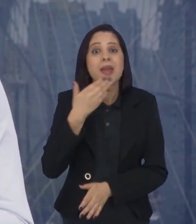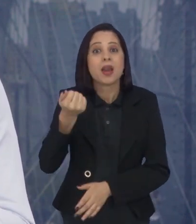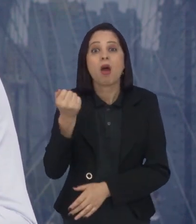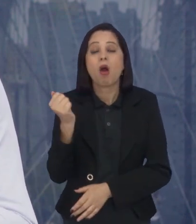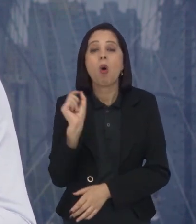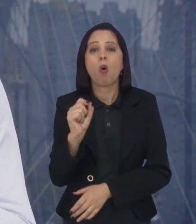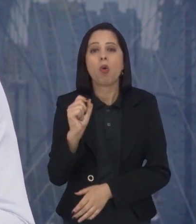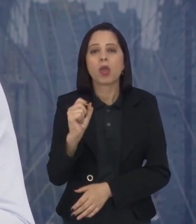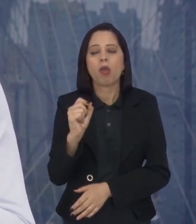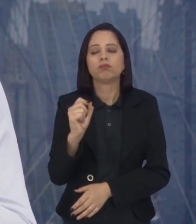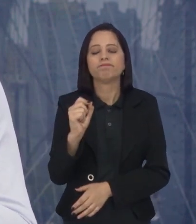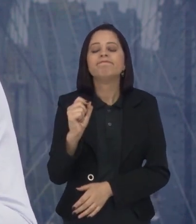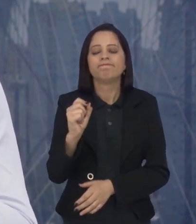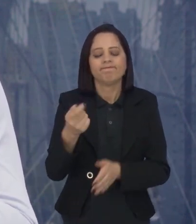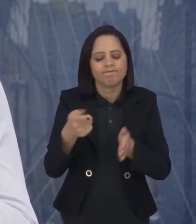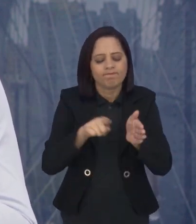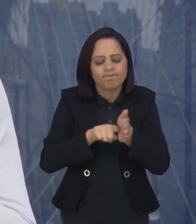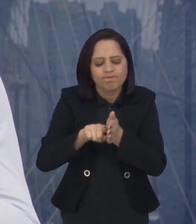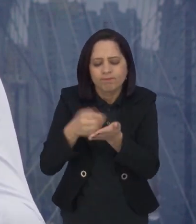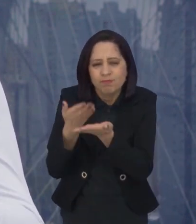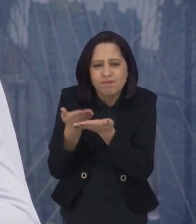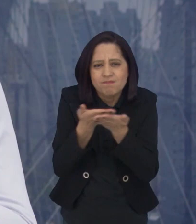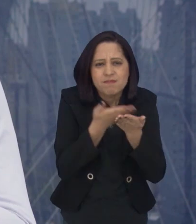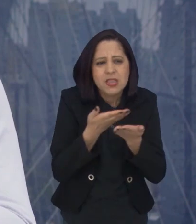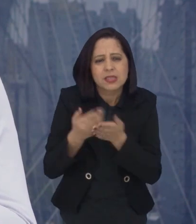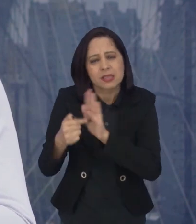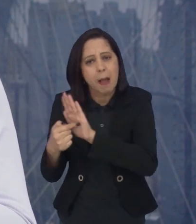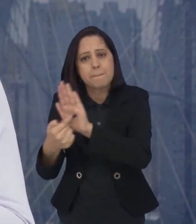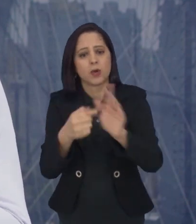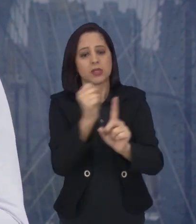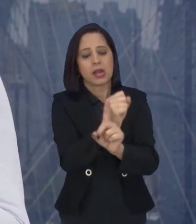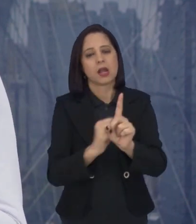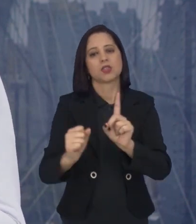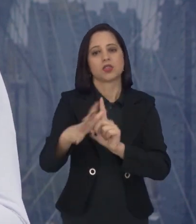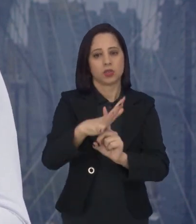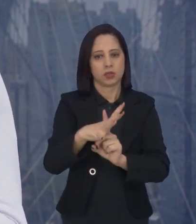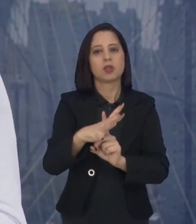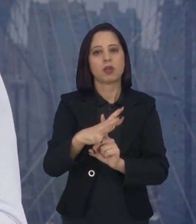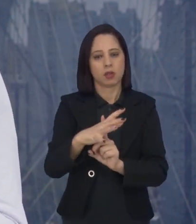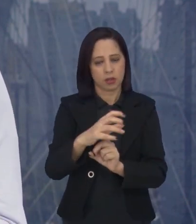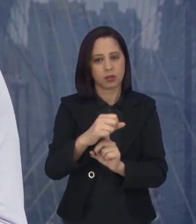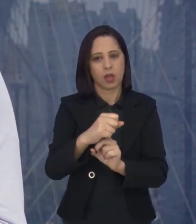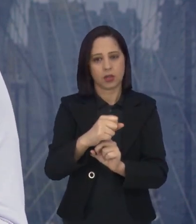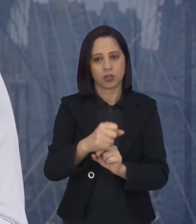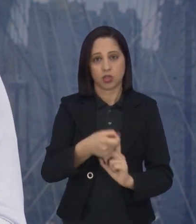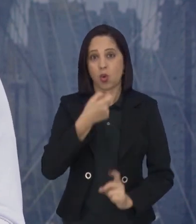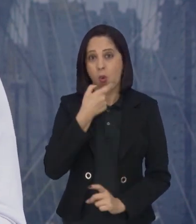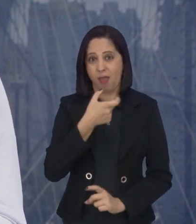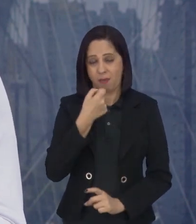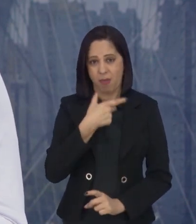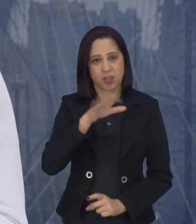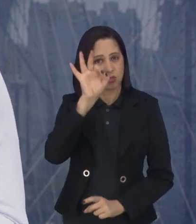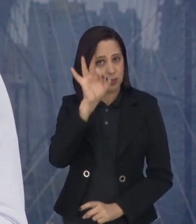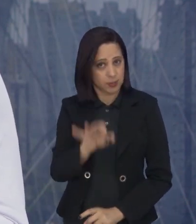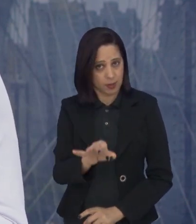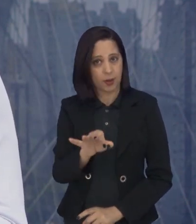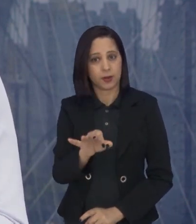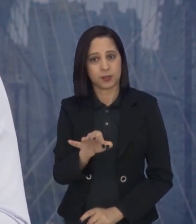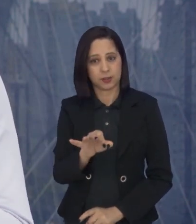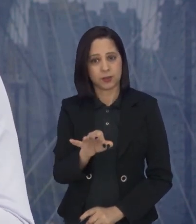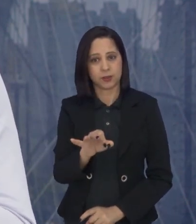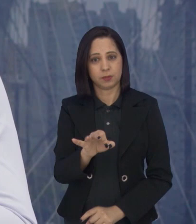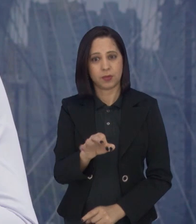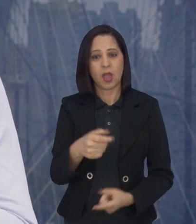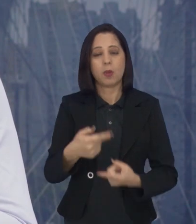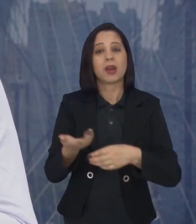ir atrás do estudo e mostrar para todos, para a sociedade, que nós estamos falando de um medicamento, algo que vai trazer um